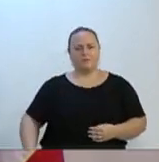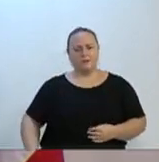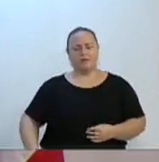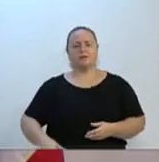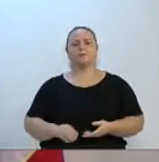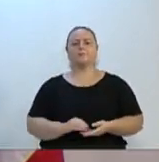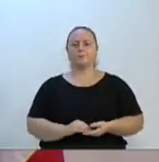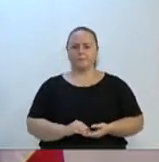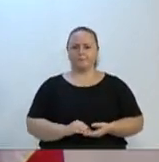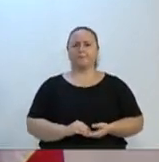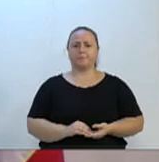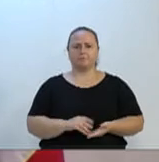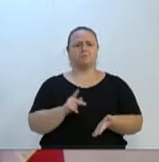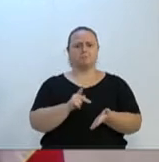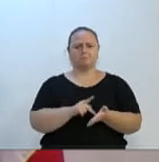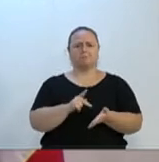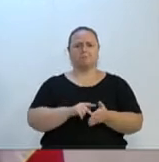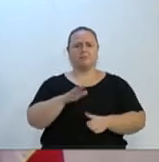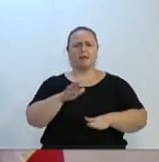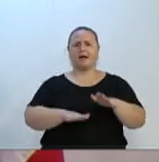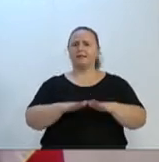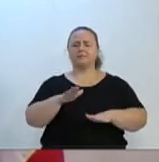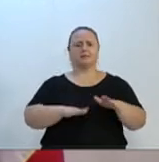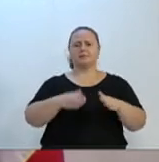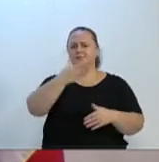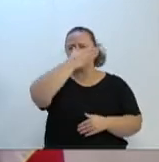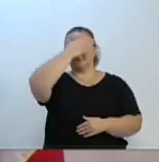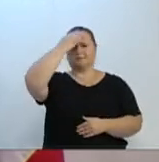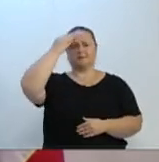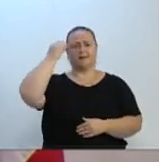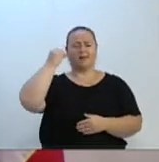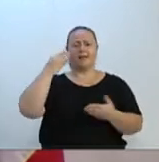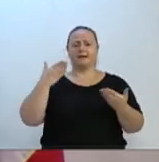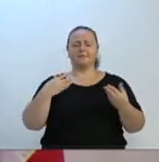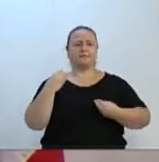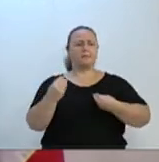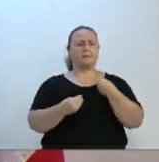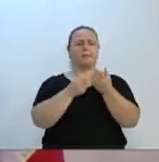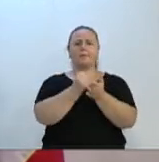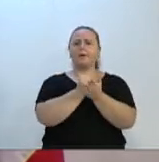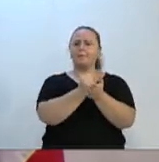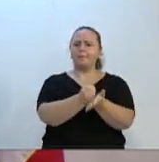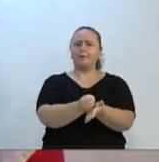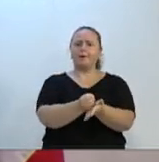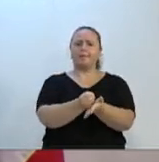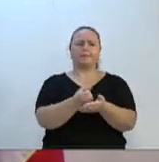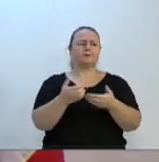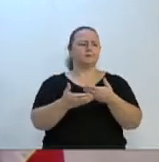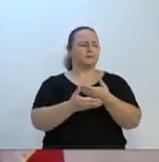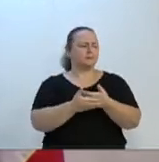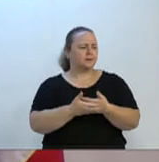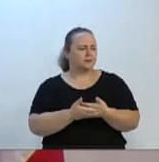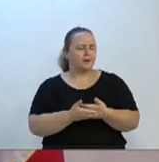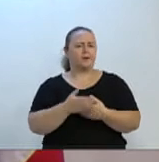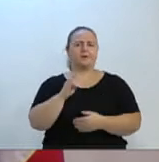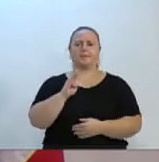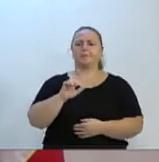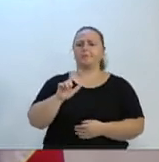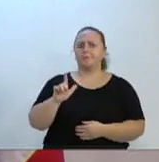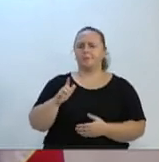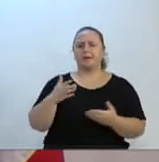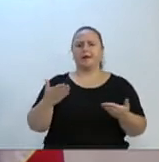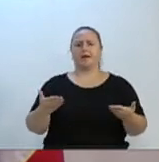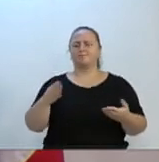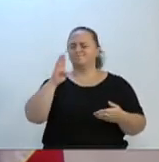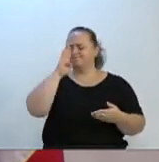esquecendo do Hospital Santo Antônio, de Blumenau, principalmente na questão da